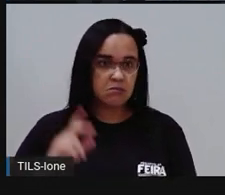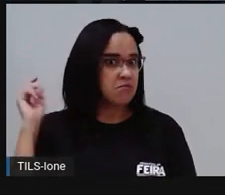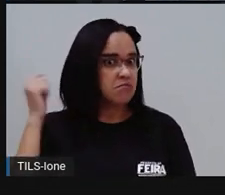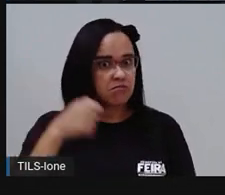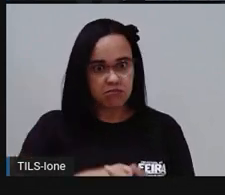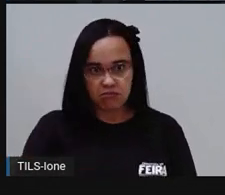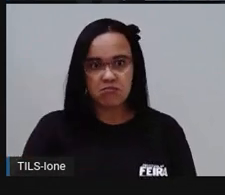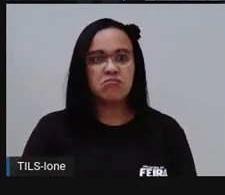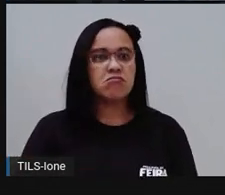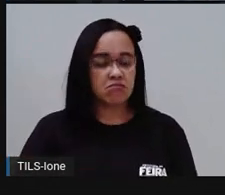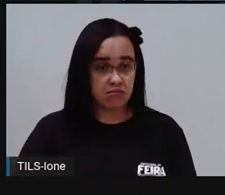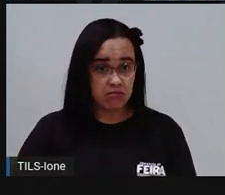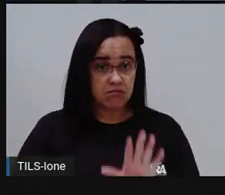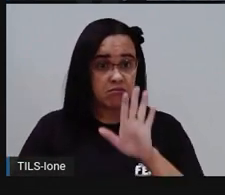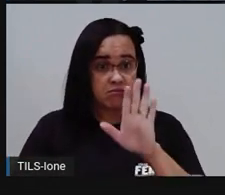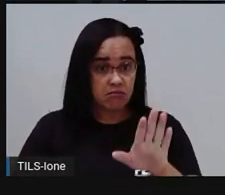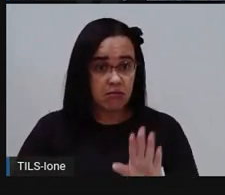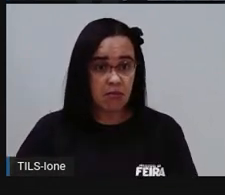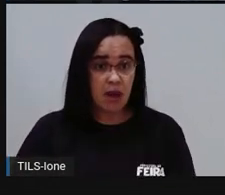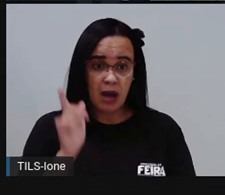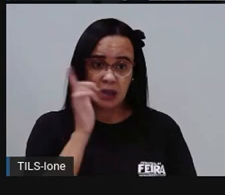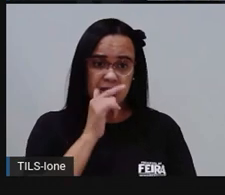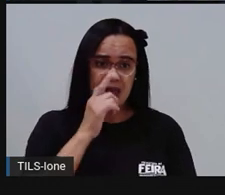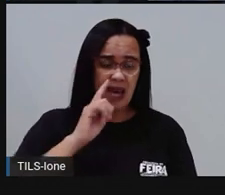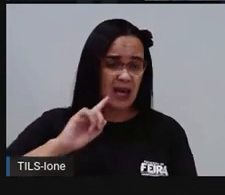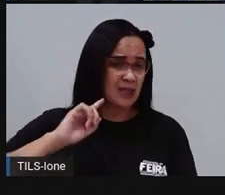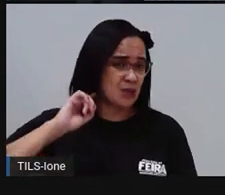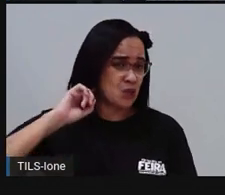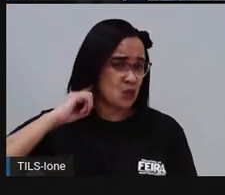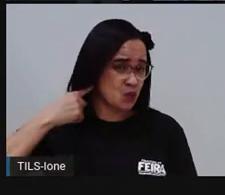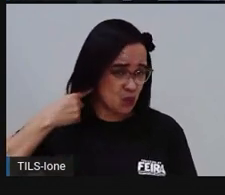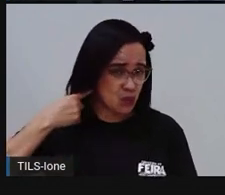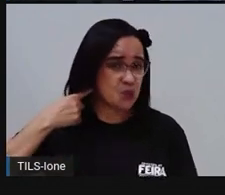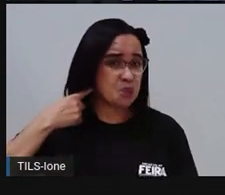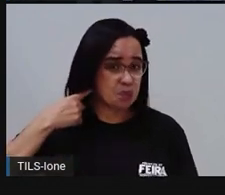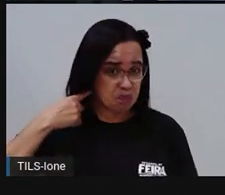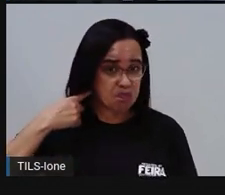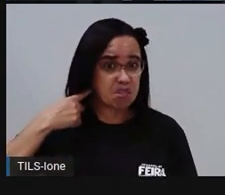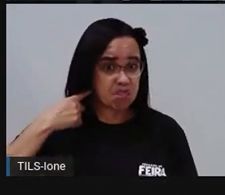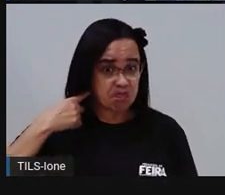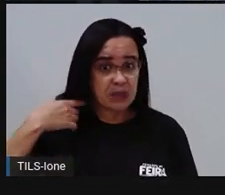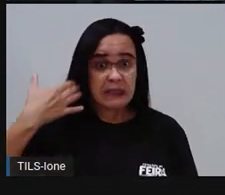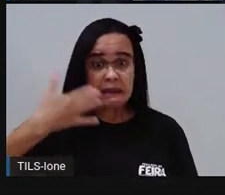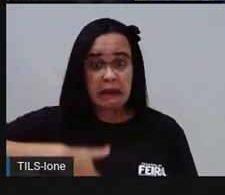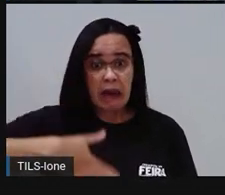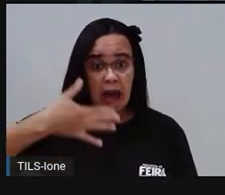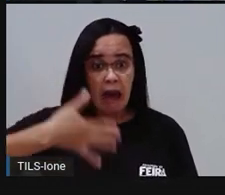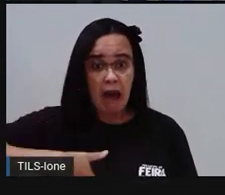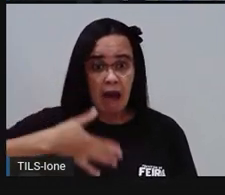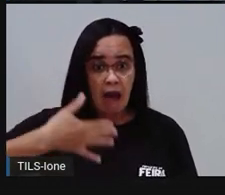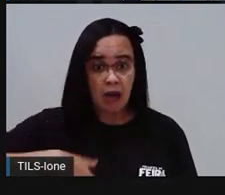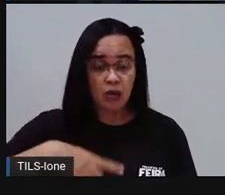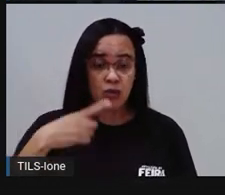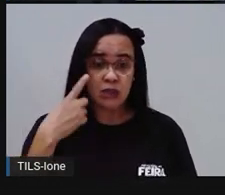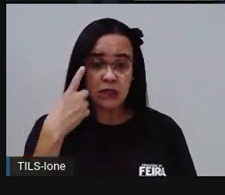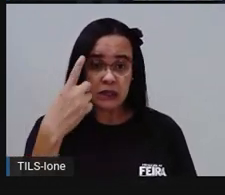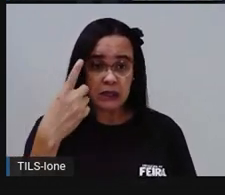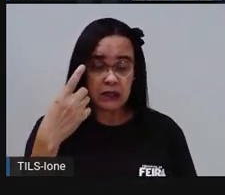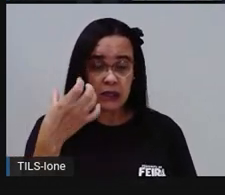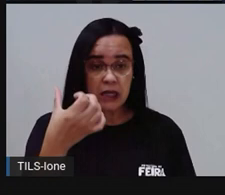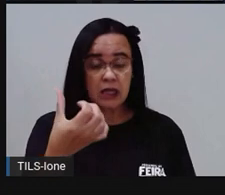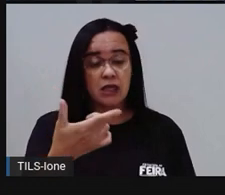é esse valor aqui, R$ 126,00. É caro, né? É bem alto o valor, mas esse valor, ele